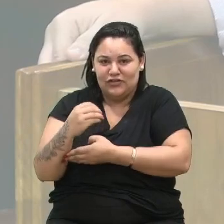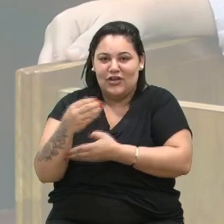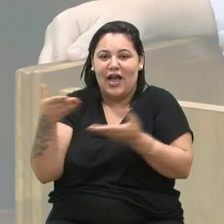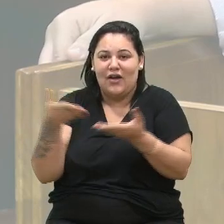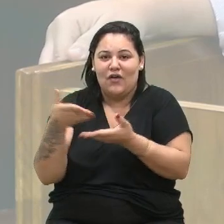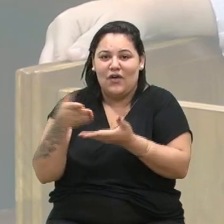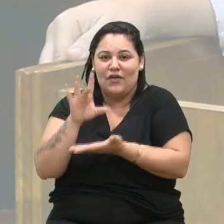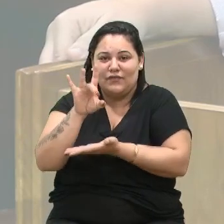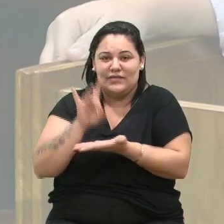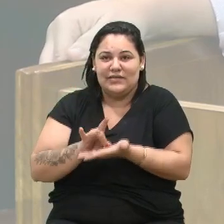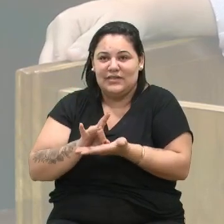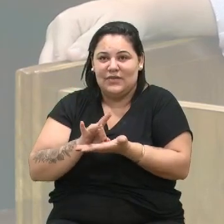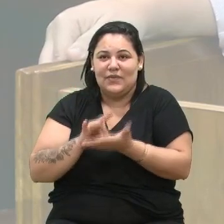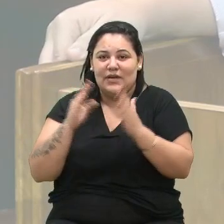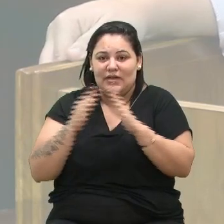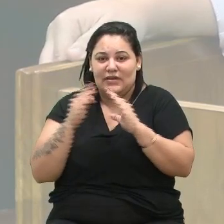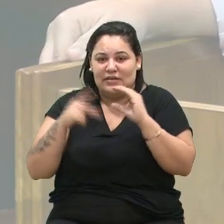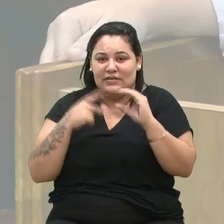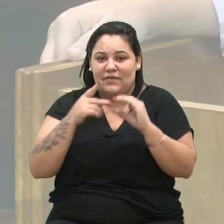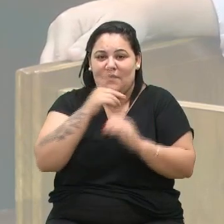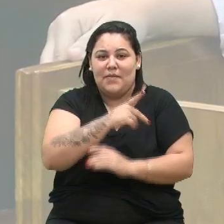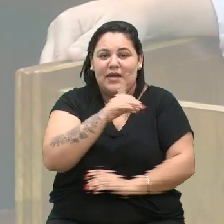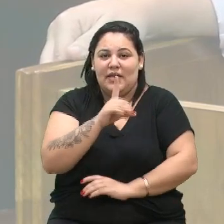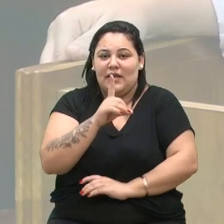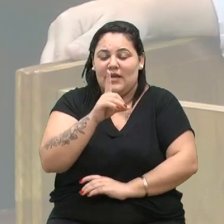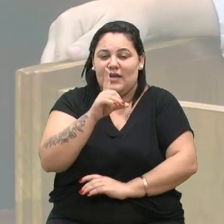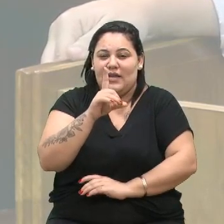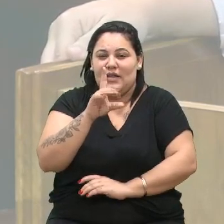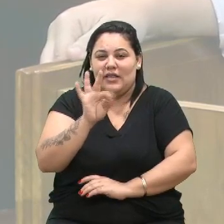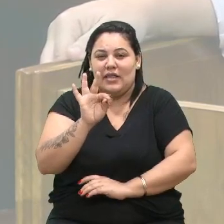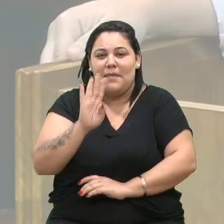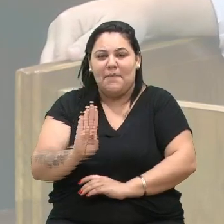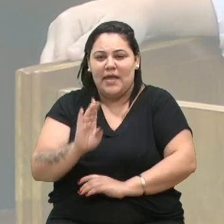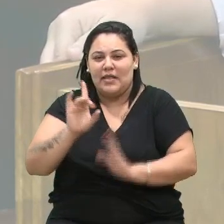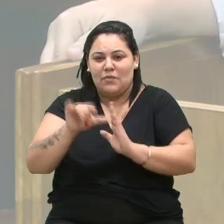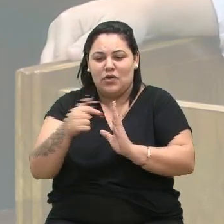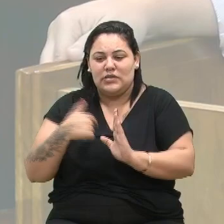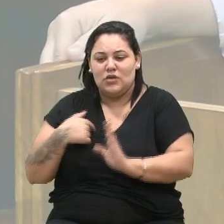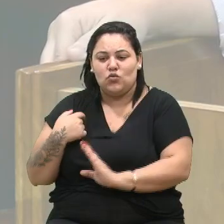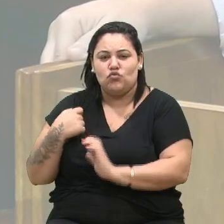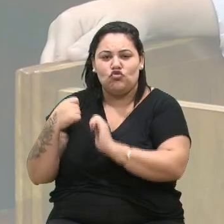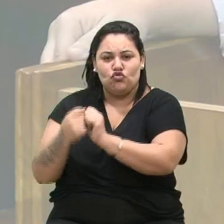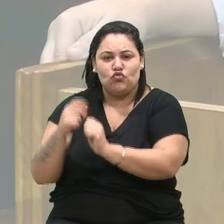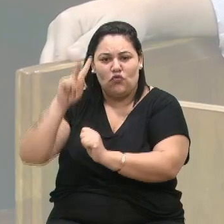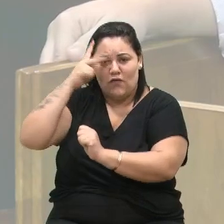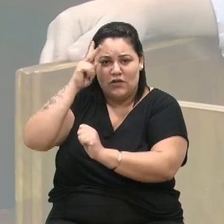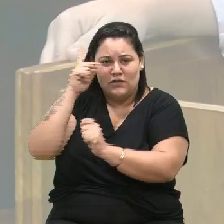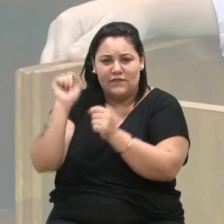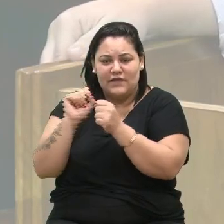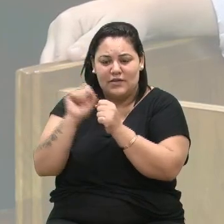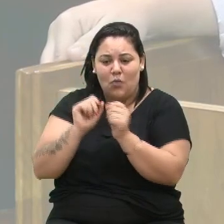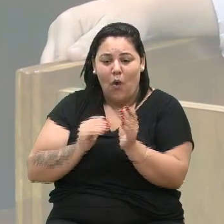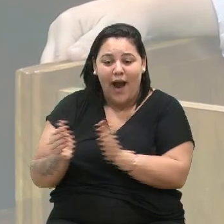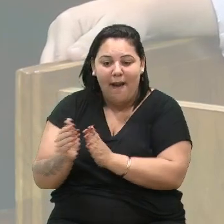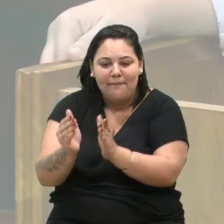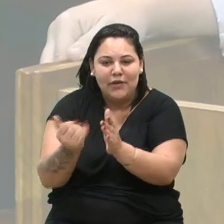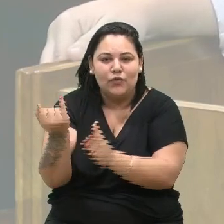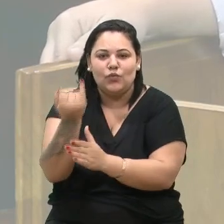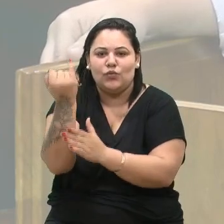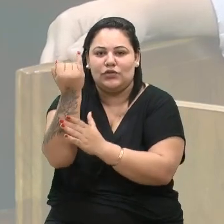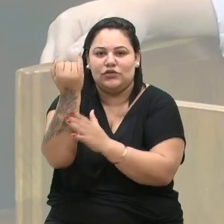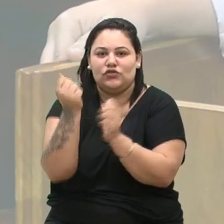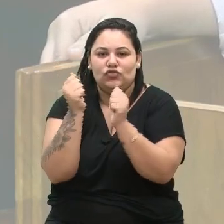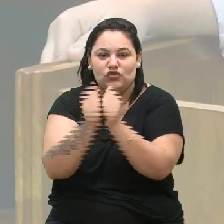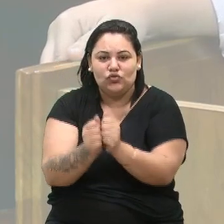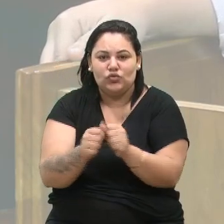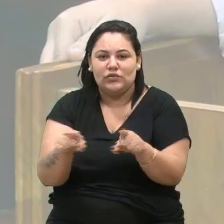nesta casa, foi pelo PTB. Depois, eu, o vereador Velocino, fizemos uma caminhada muito importante, juntamente ele